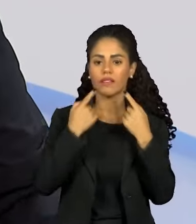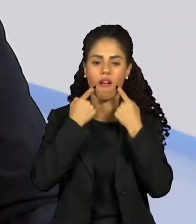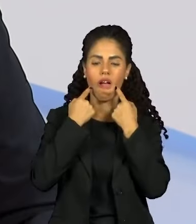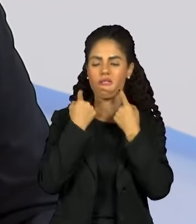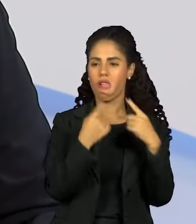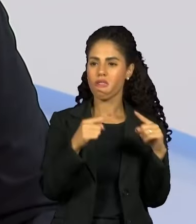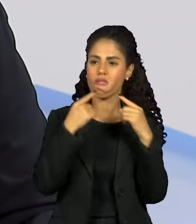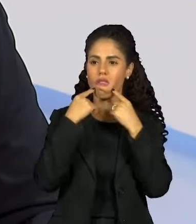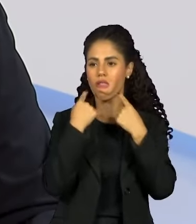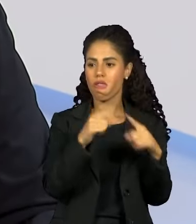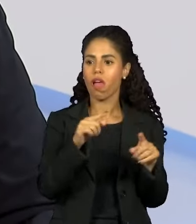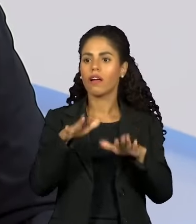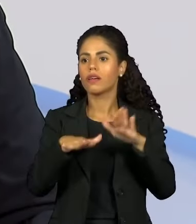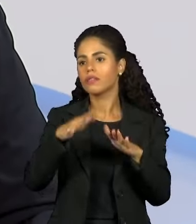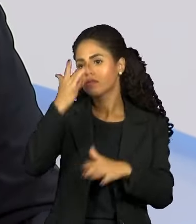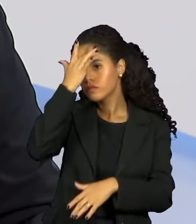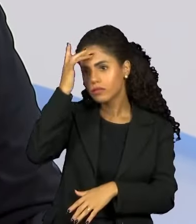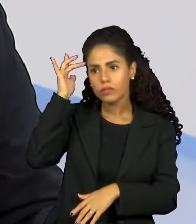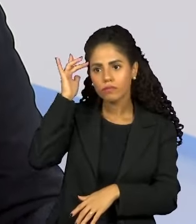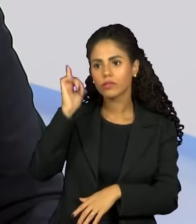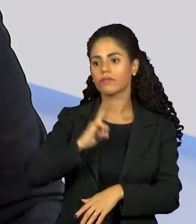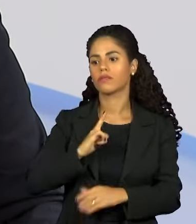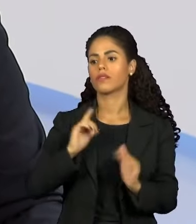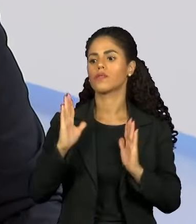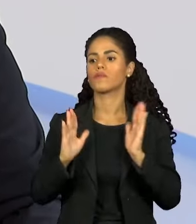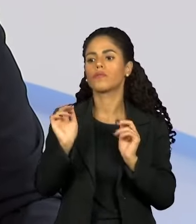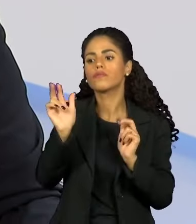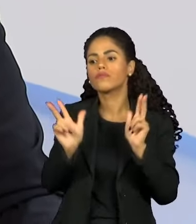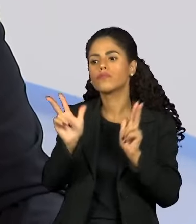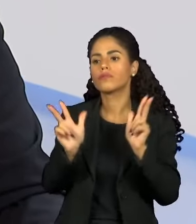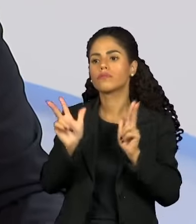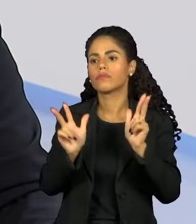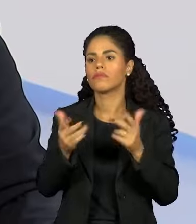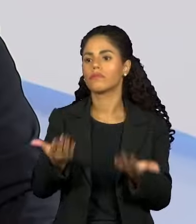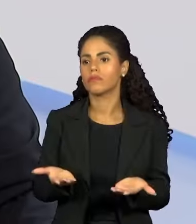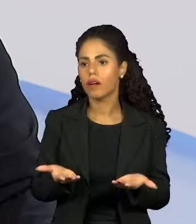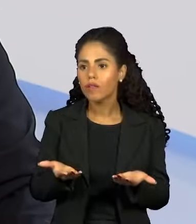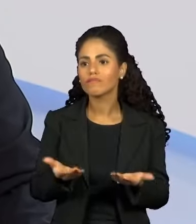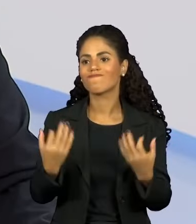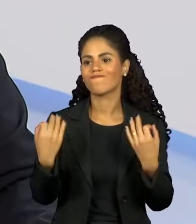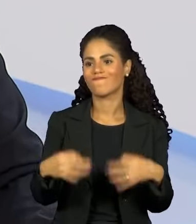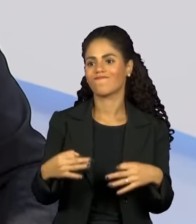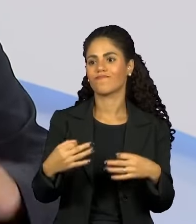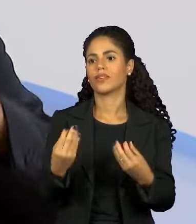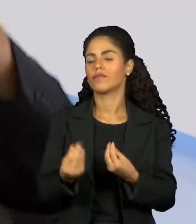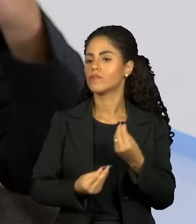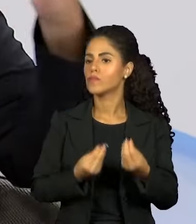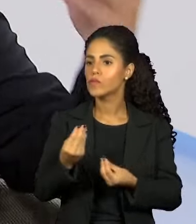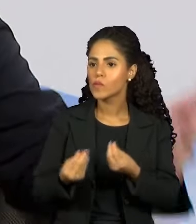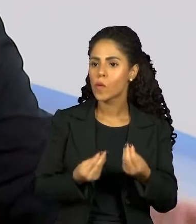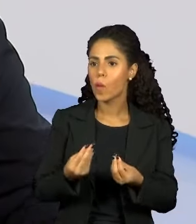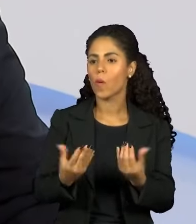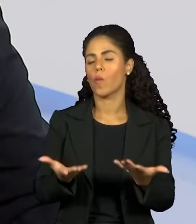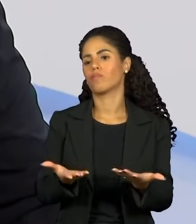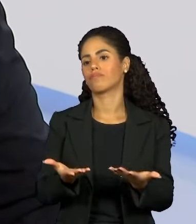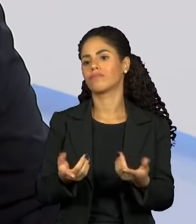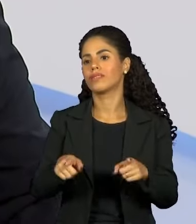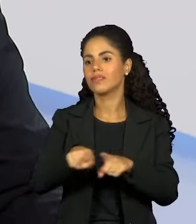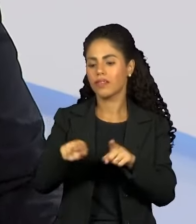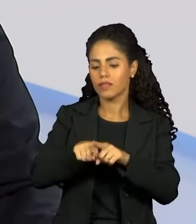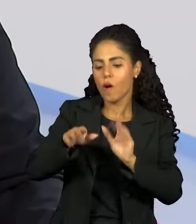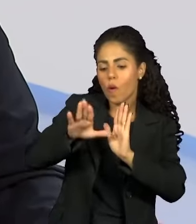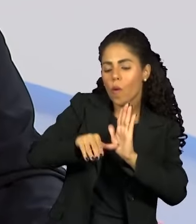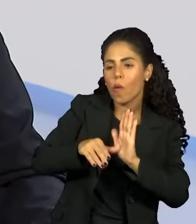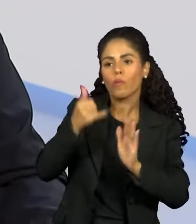gigantesca que todo mundo tem durante o Carnaval. Coisa de golpe de cartão, roubo de celular.